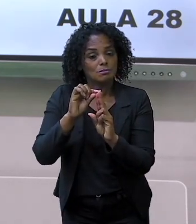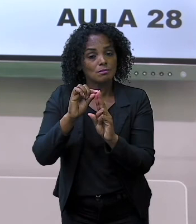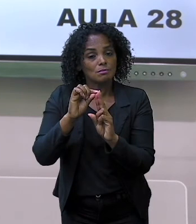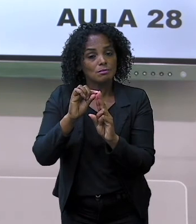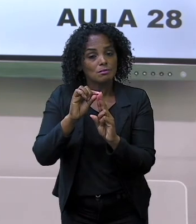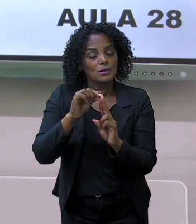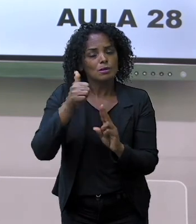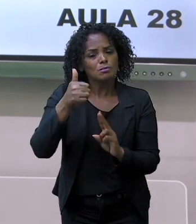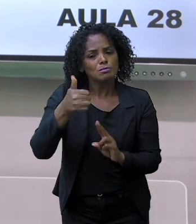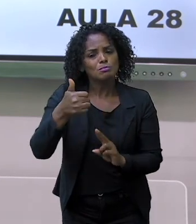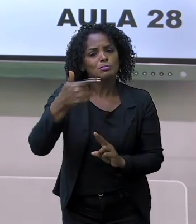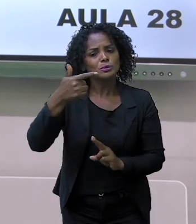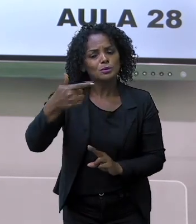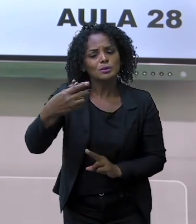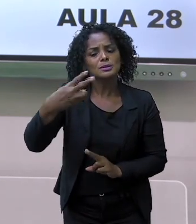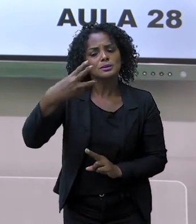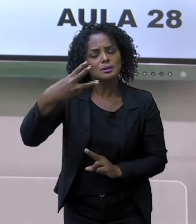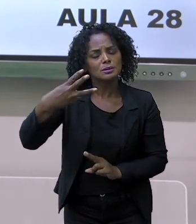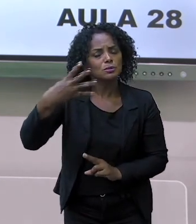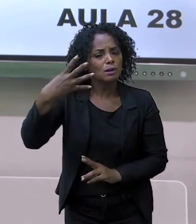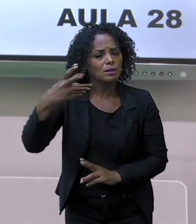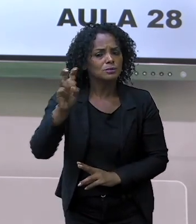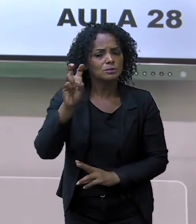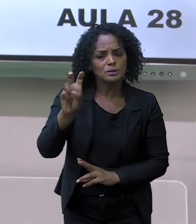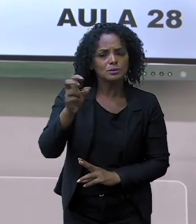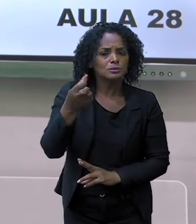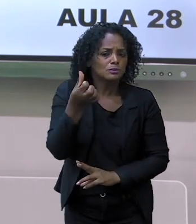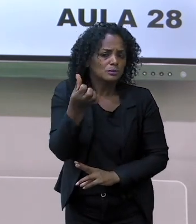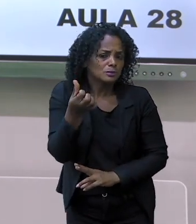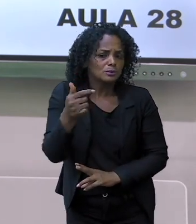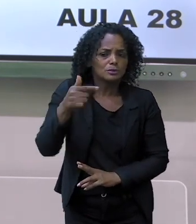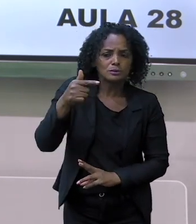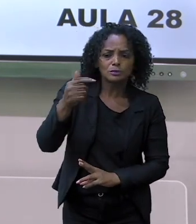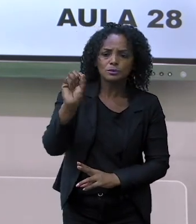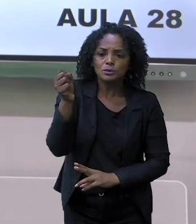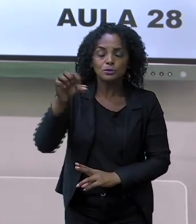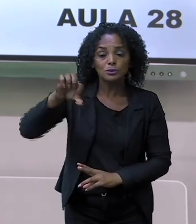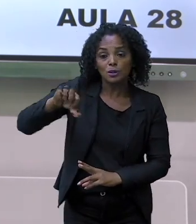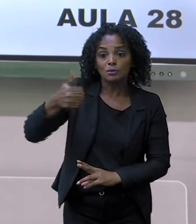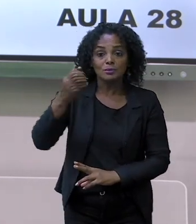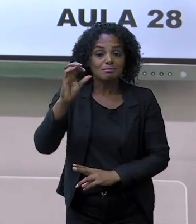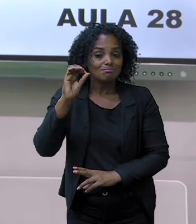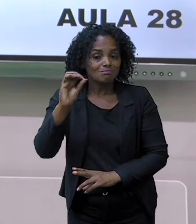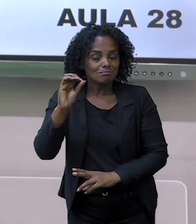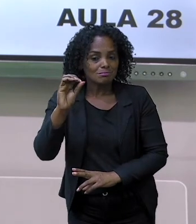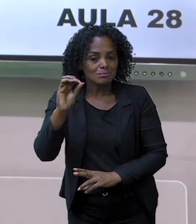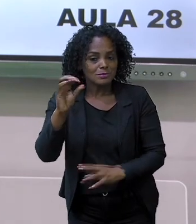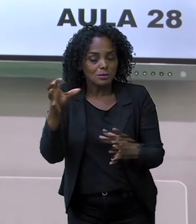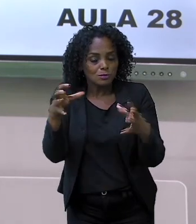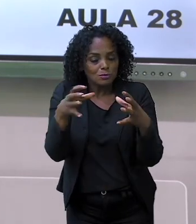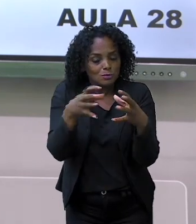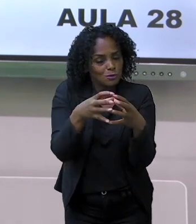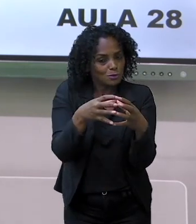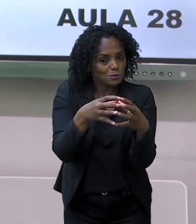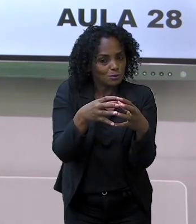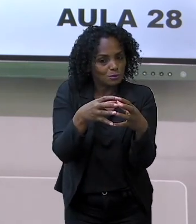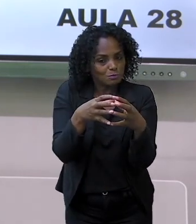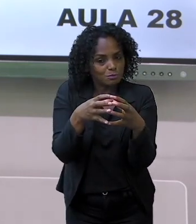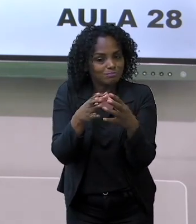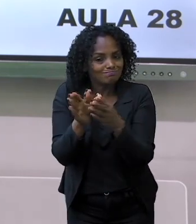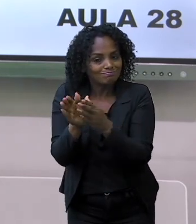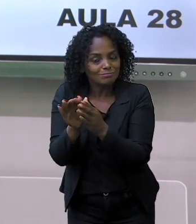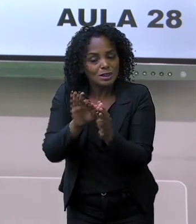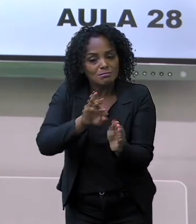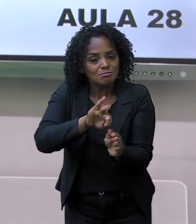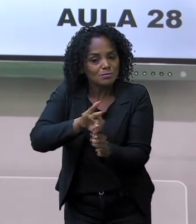separar. Um, dois, três, quatro, cinco, seis, sete, oito, nove, dez. Separou